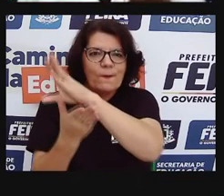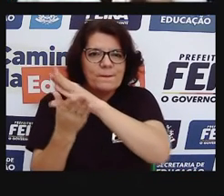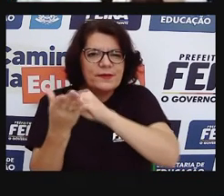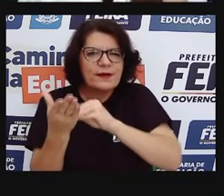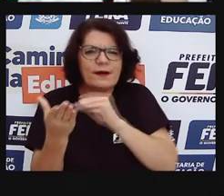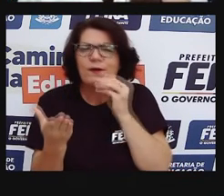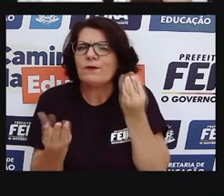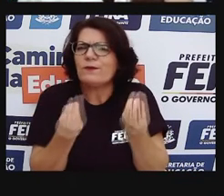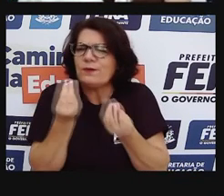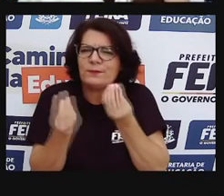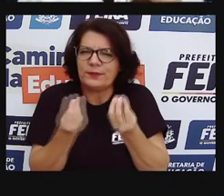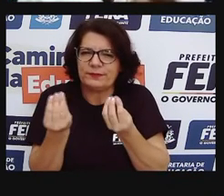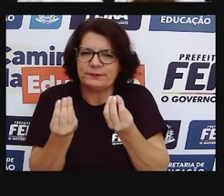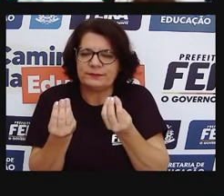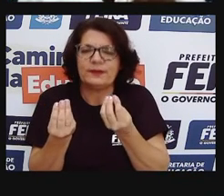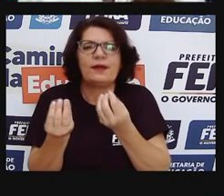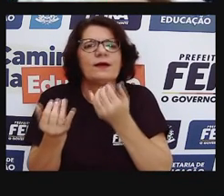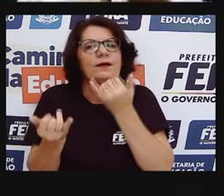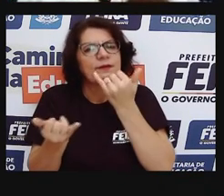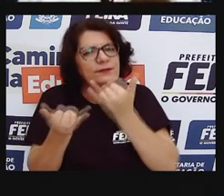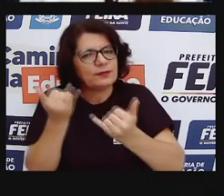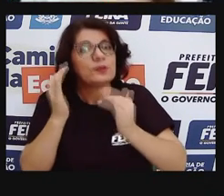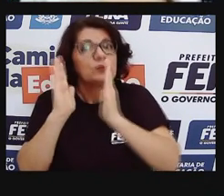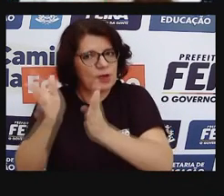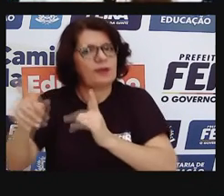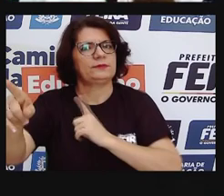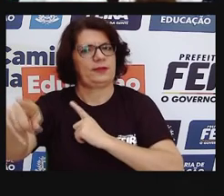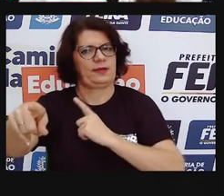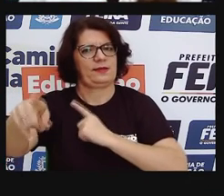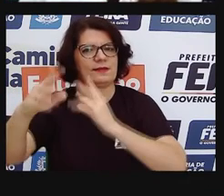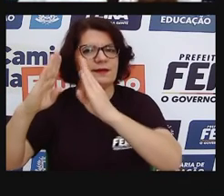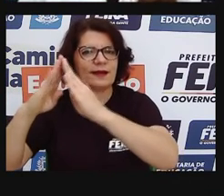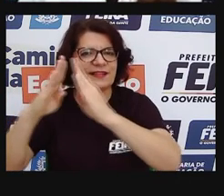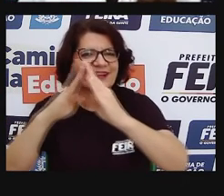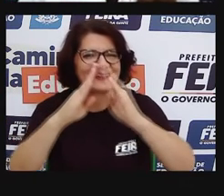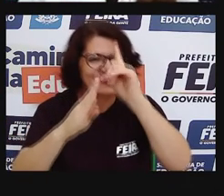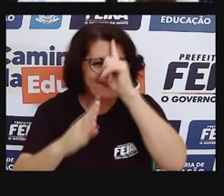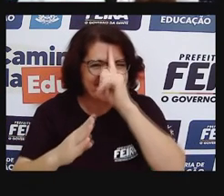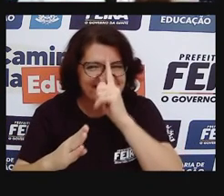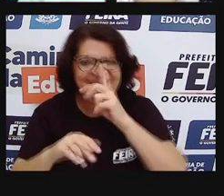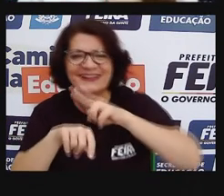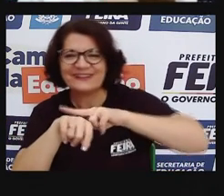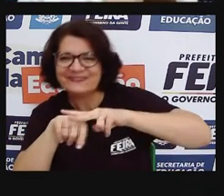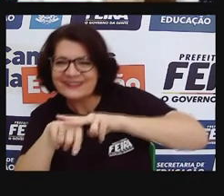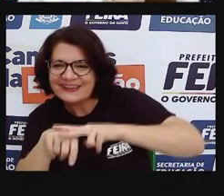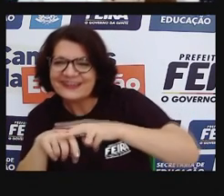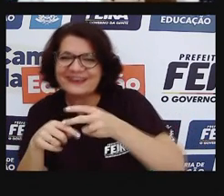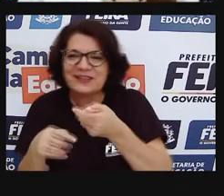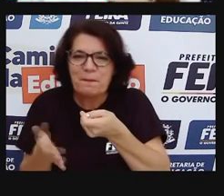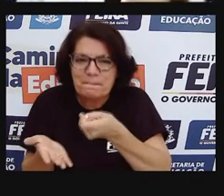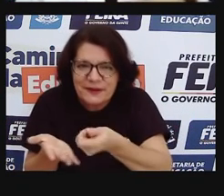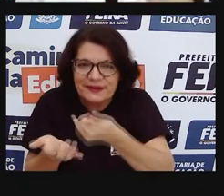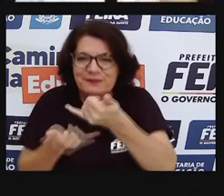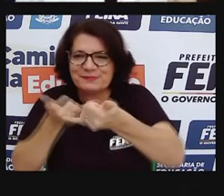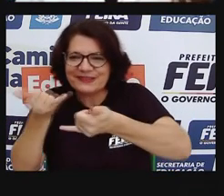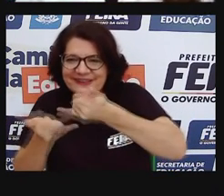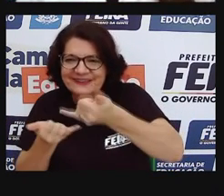releitura? É quando existe já, né, um modelo, uma obra de arte, e a gente vai usar a nossa,